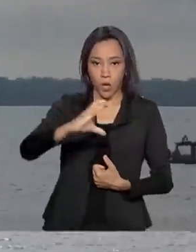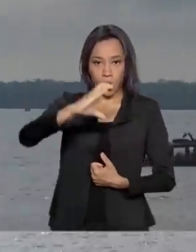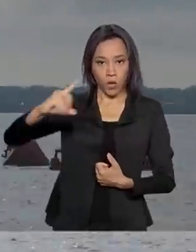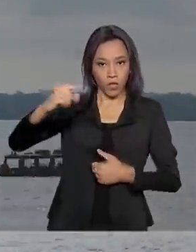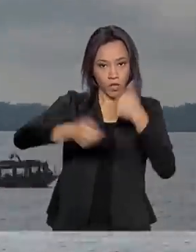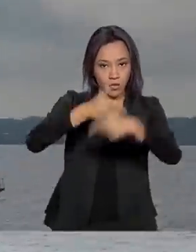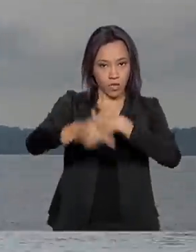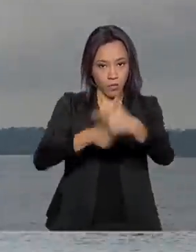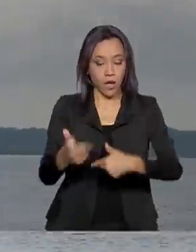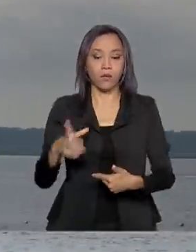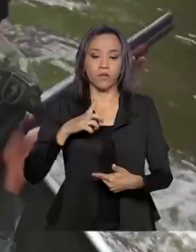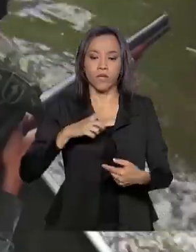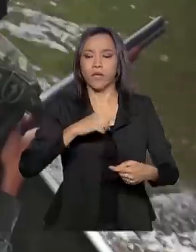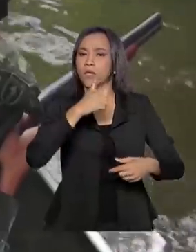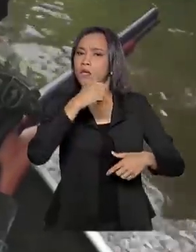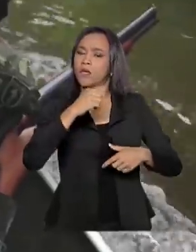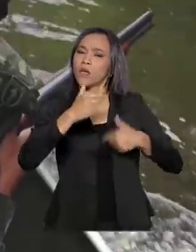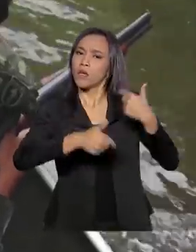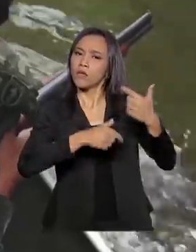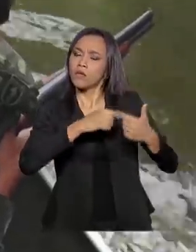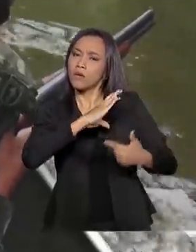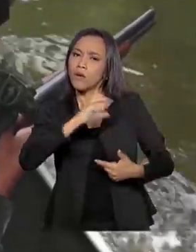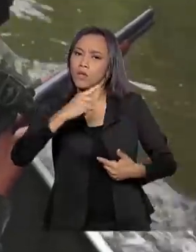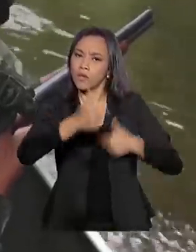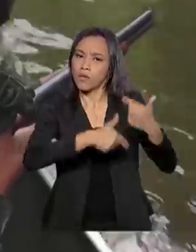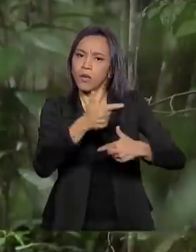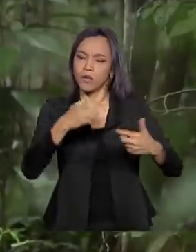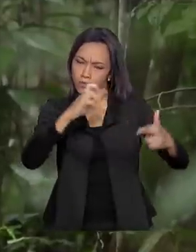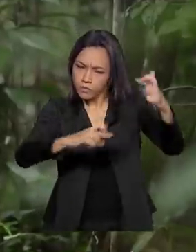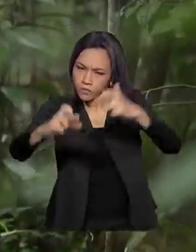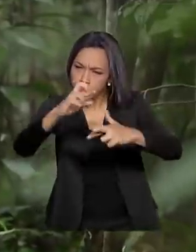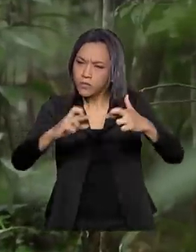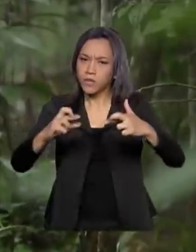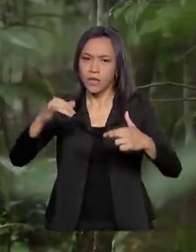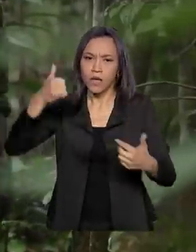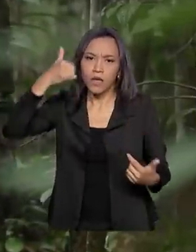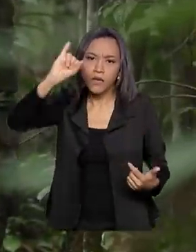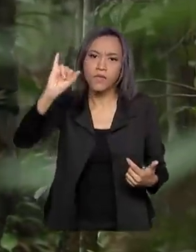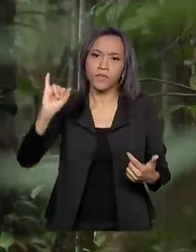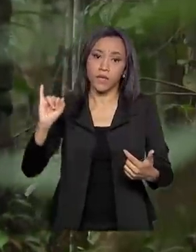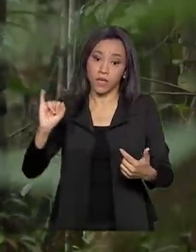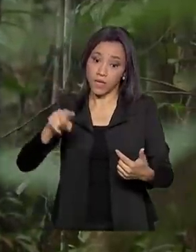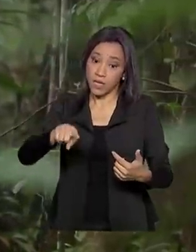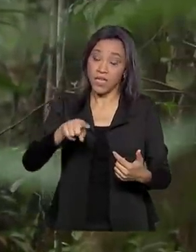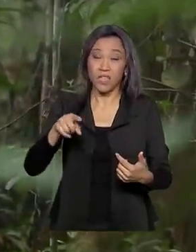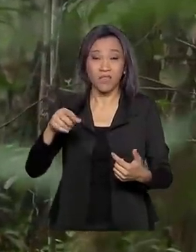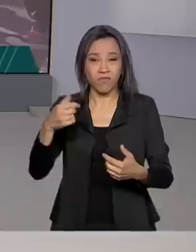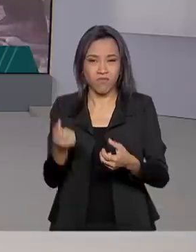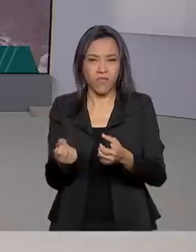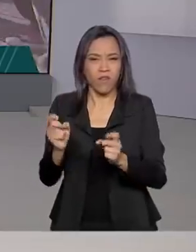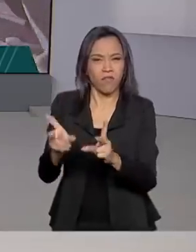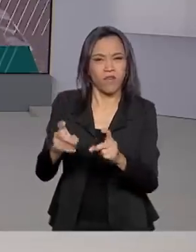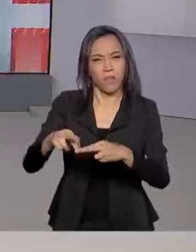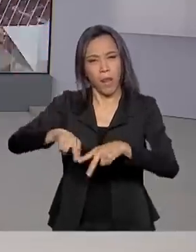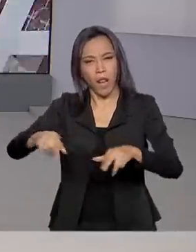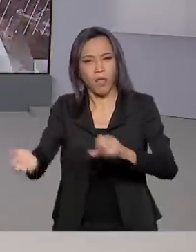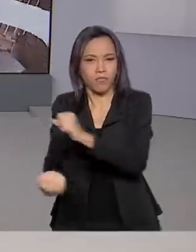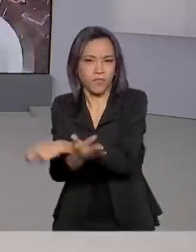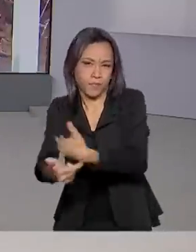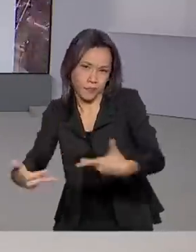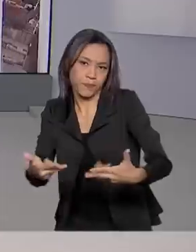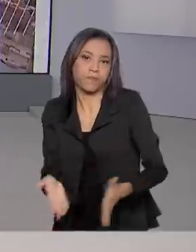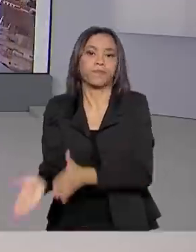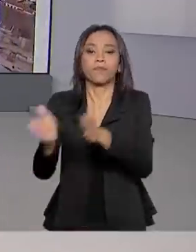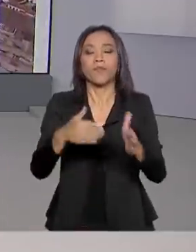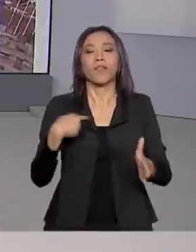está a coordenação de ações para prevenir, fiscalizar e repreender ilícitos na Amazônia Legal. O Brasil